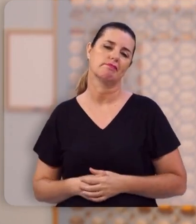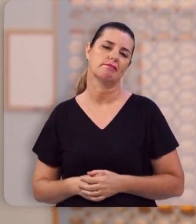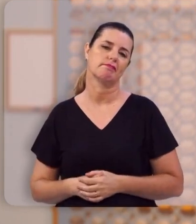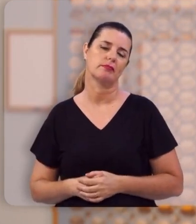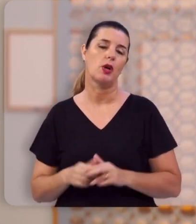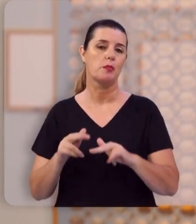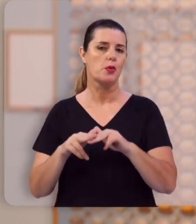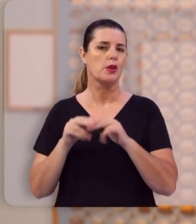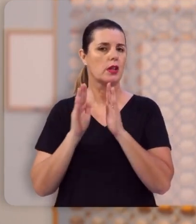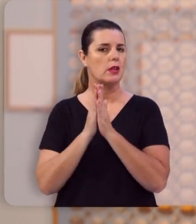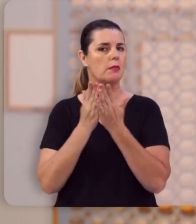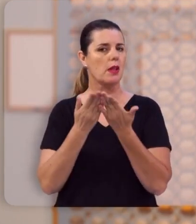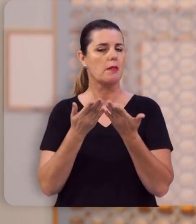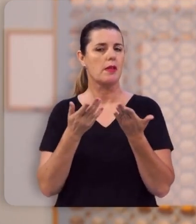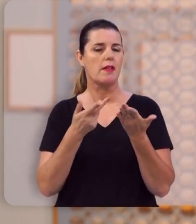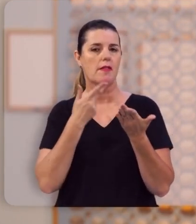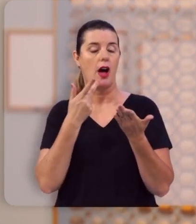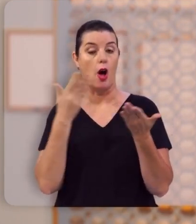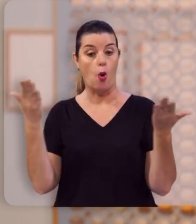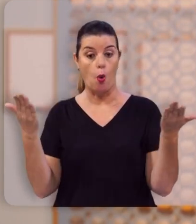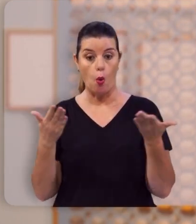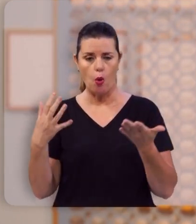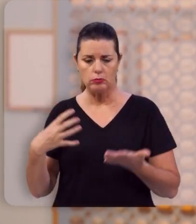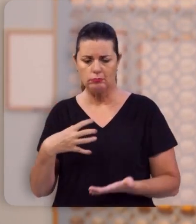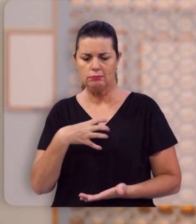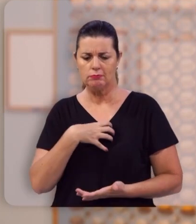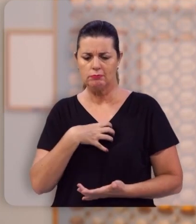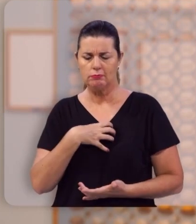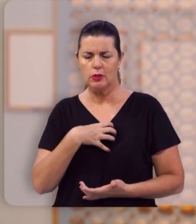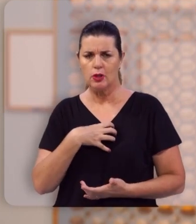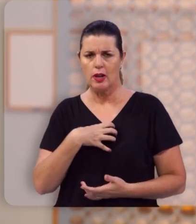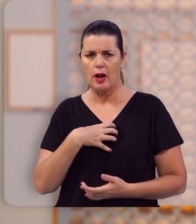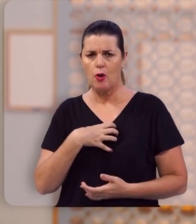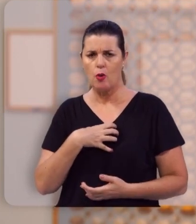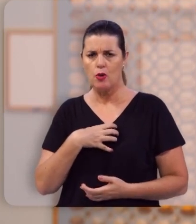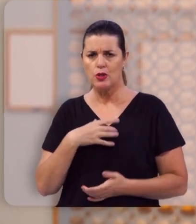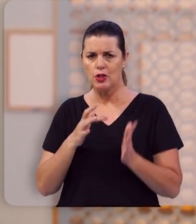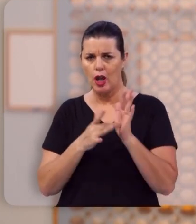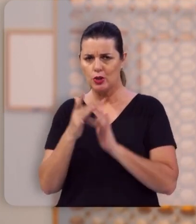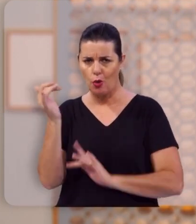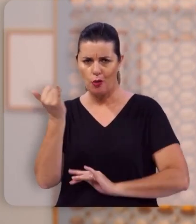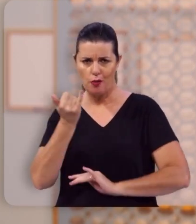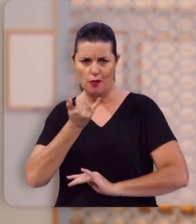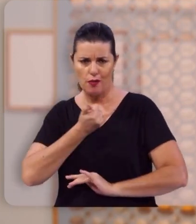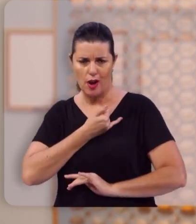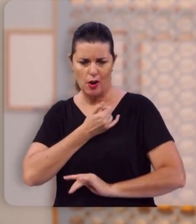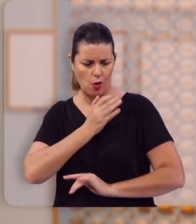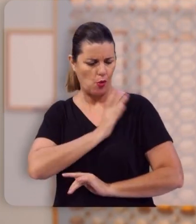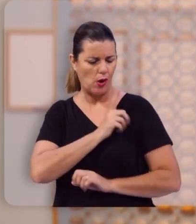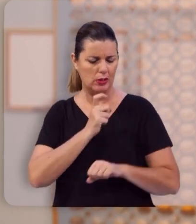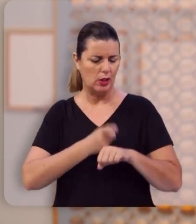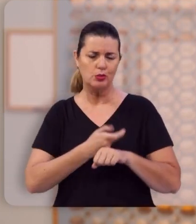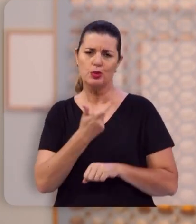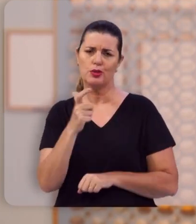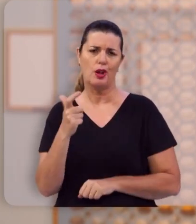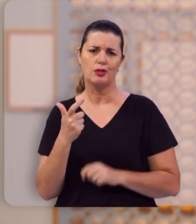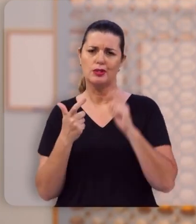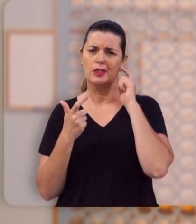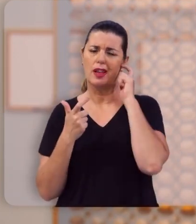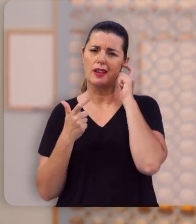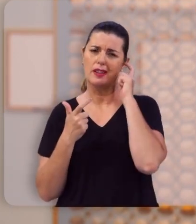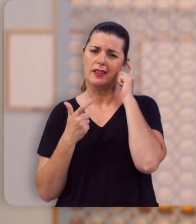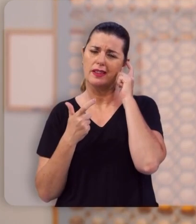Por isso a Bíblia diz, se hoje você ouvir a voz de Deus, não endureça o seu coração. Porque como escaparemos nós se